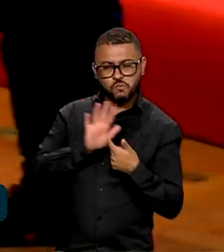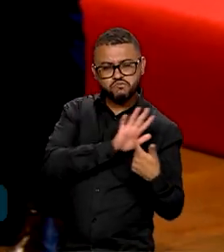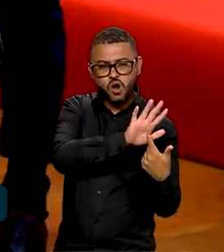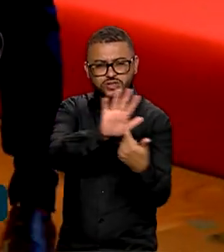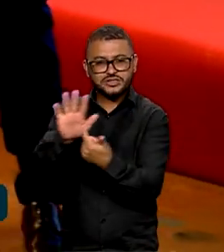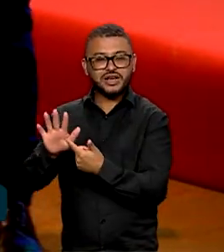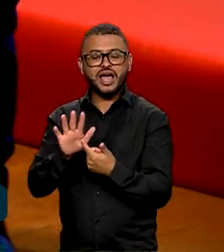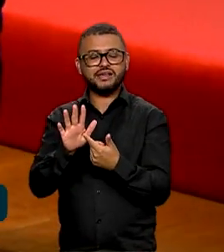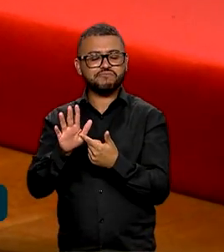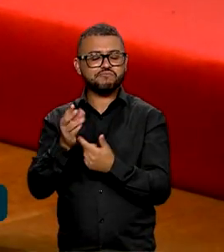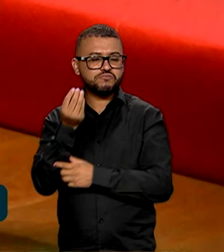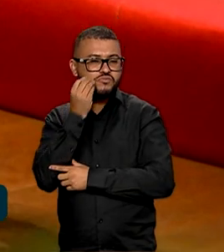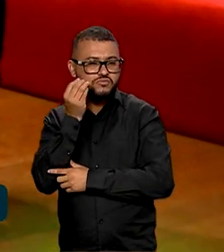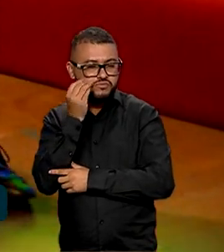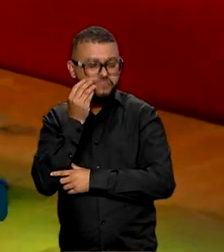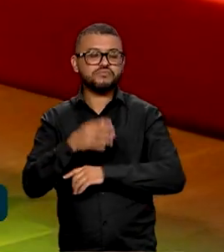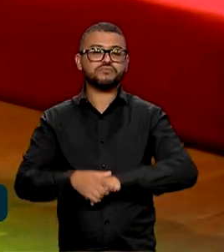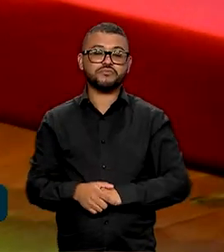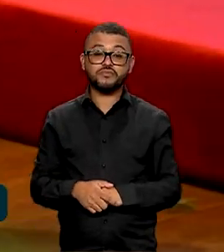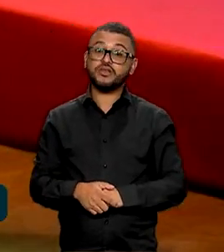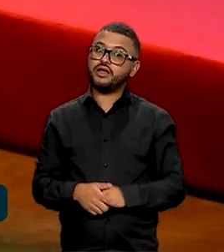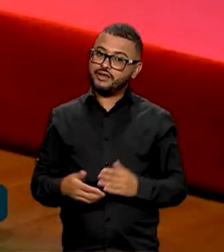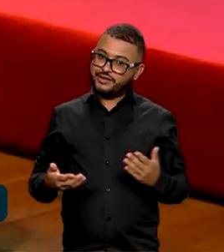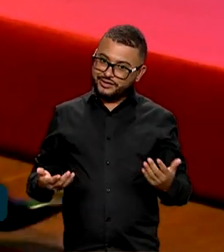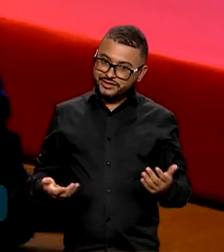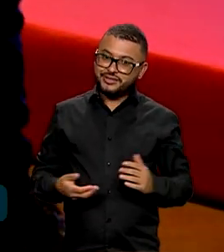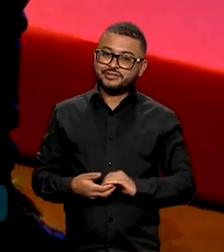tentando vender esses projetos. Ora,